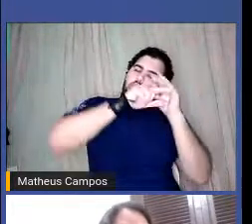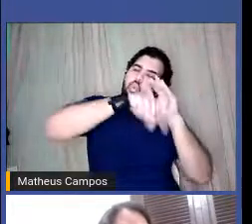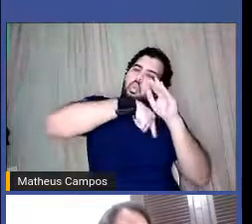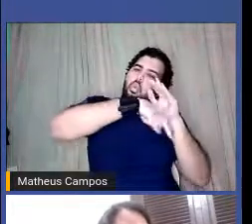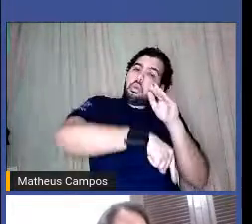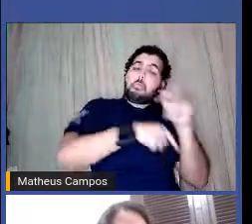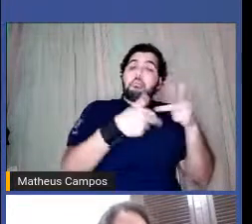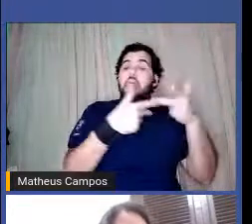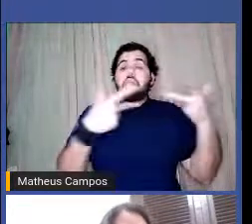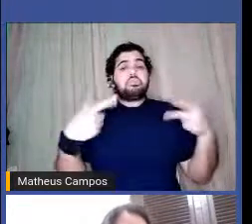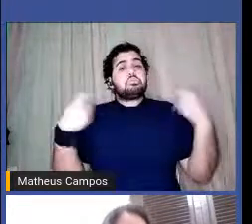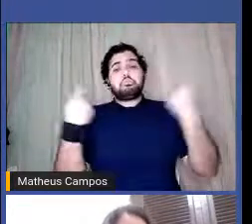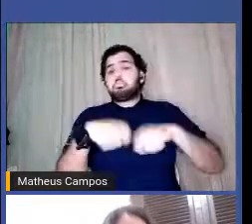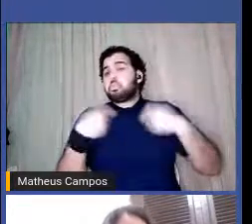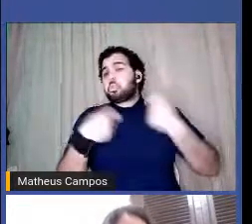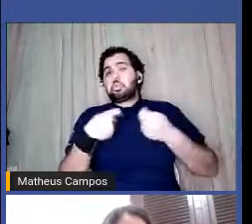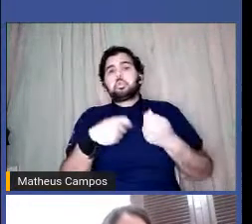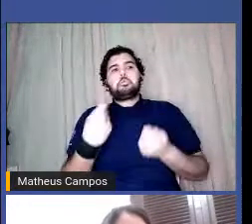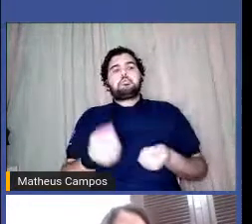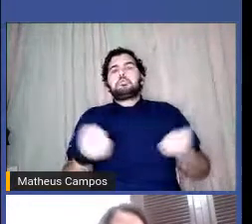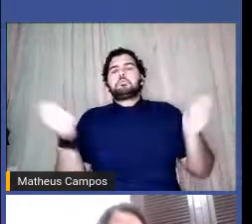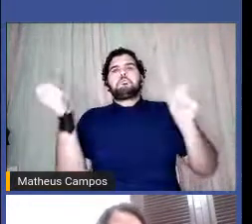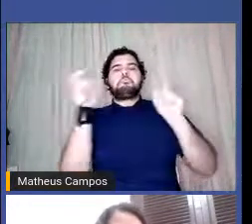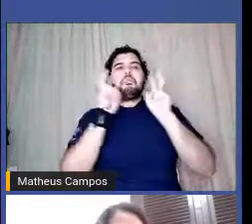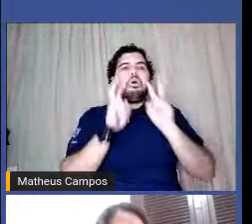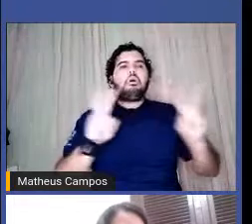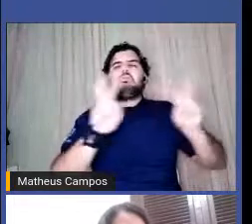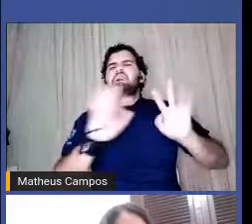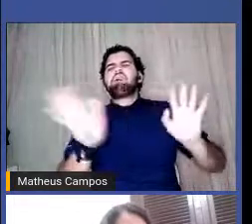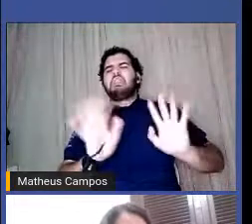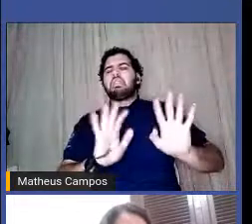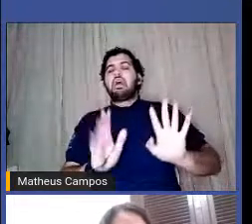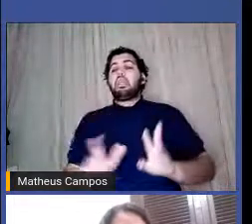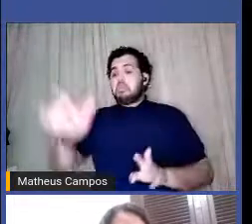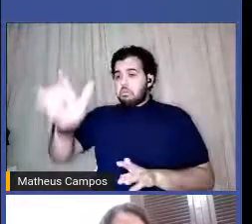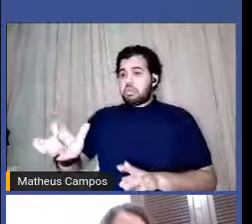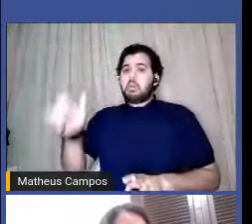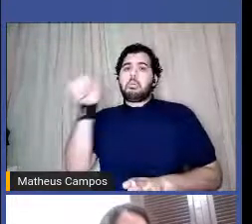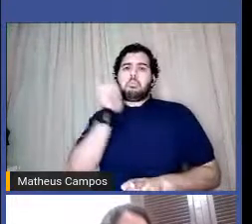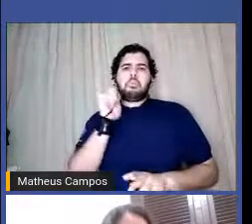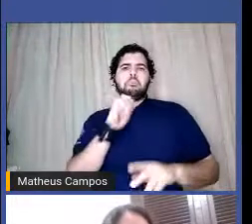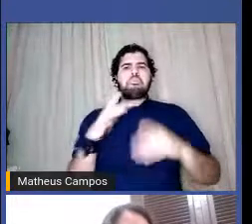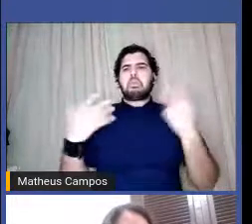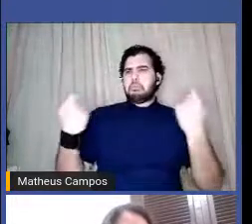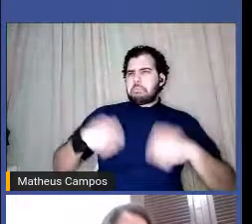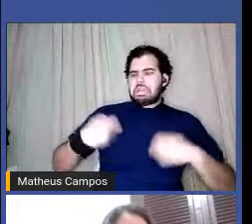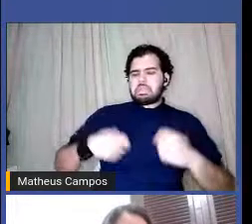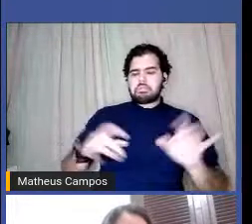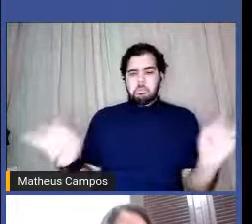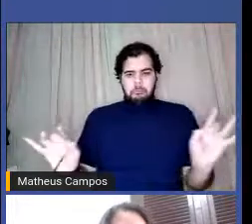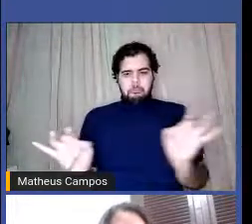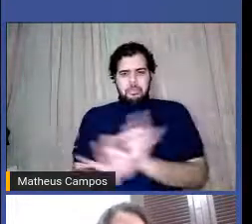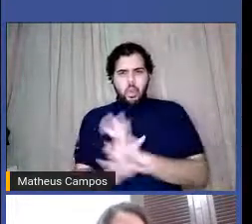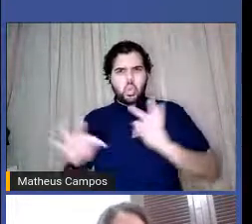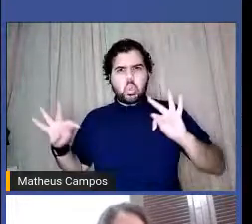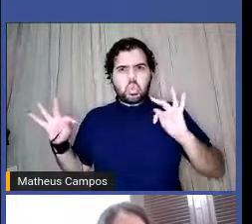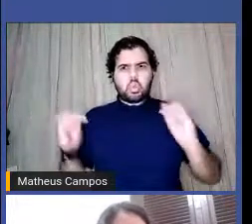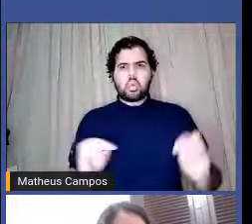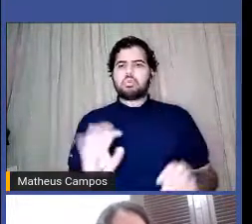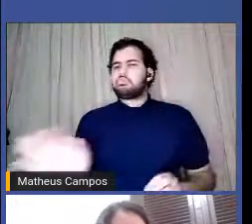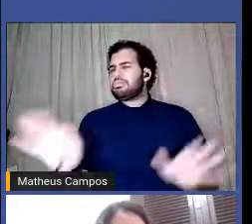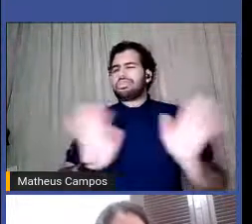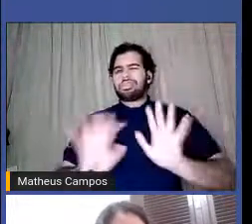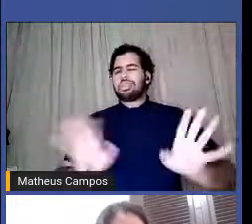que não precisam estarem acordadas. A bicha de Sete Cabeças não precisa estar pronta para tudo, porque o